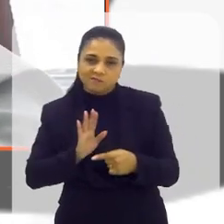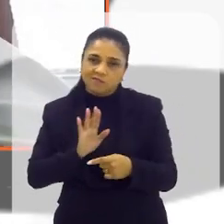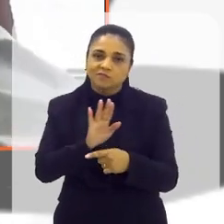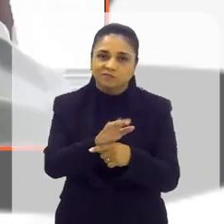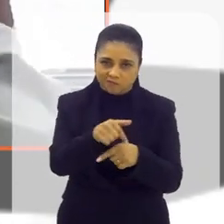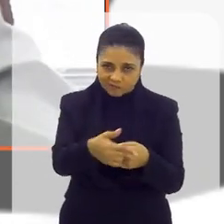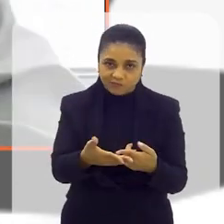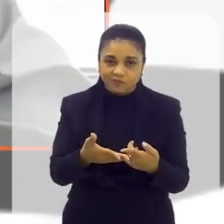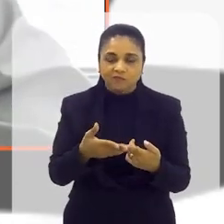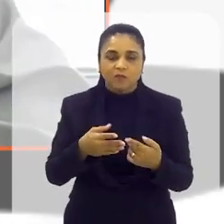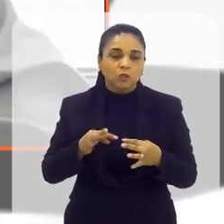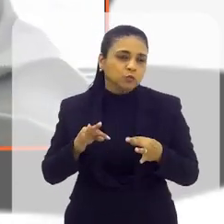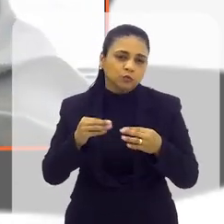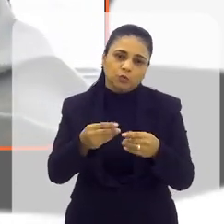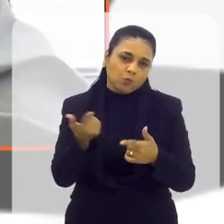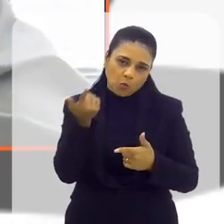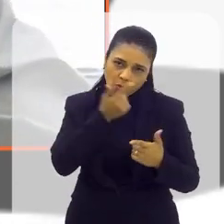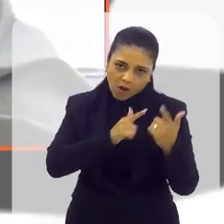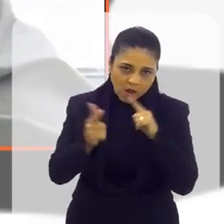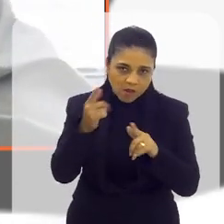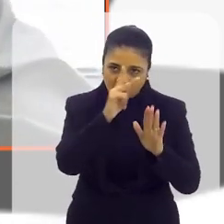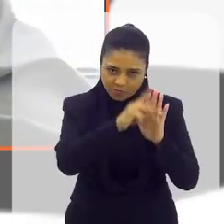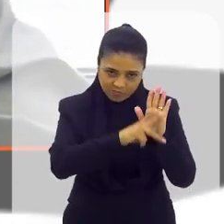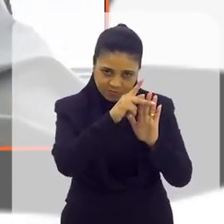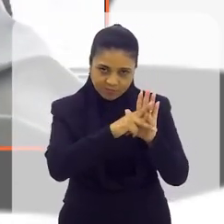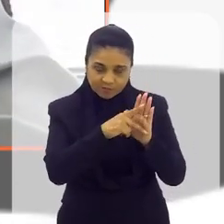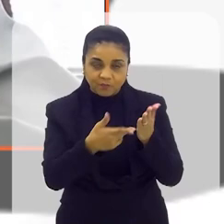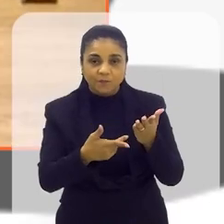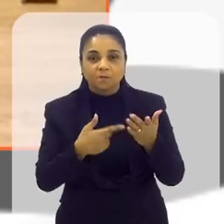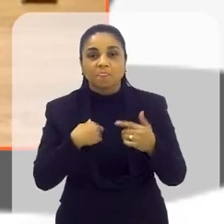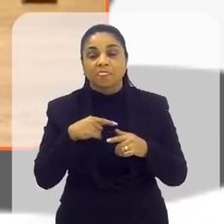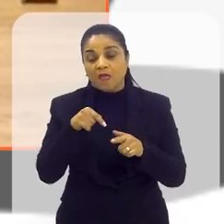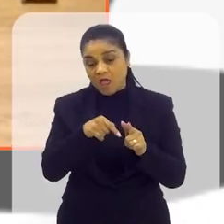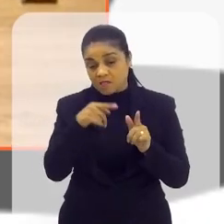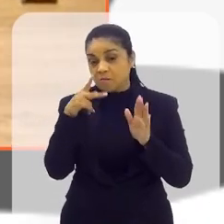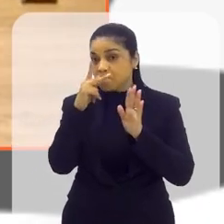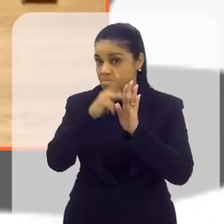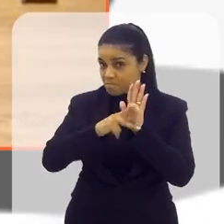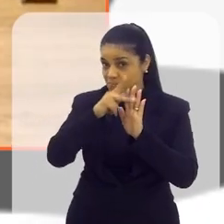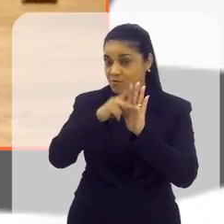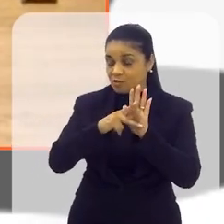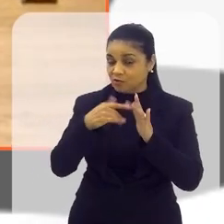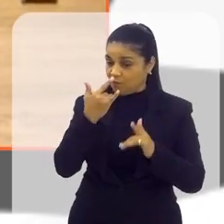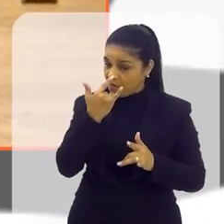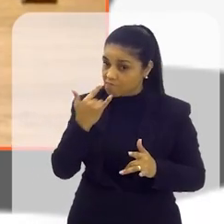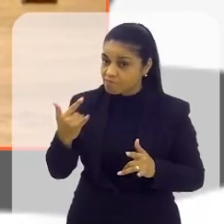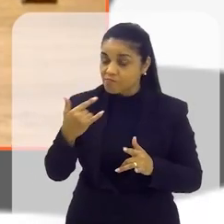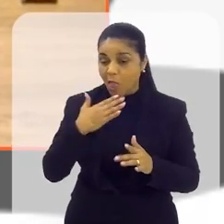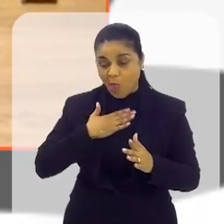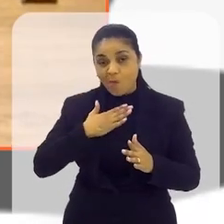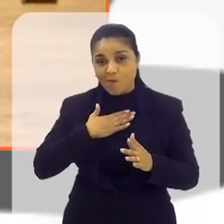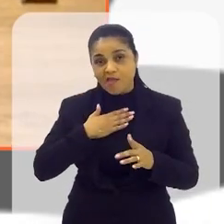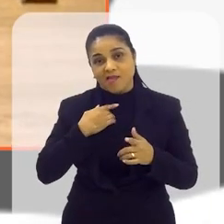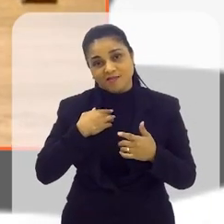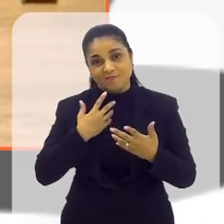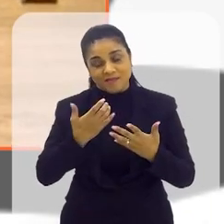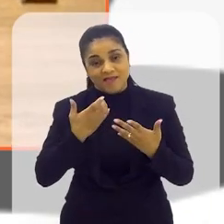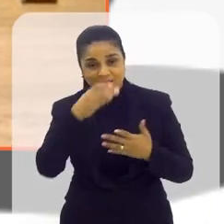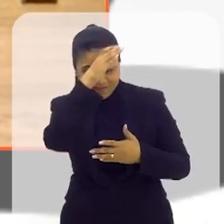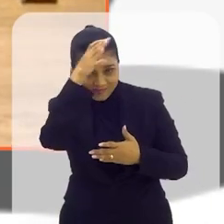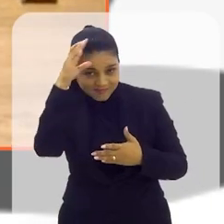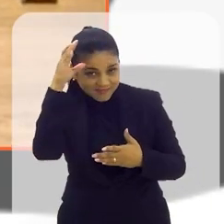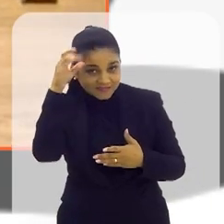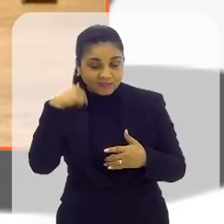população cada vez melhor. Então, todo mundo ganha com esse projeto, Caio. Esse projeto me fascinou. Eu mesma